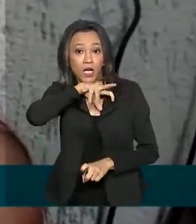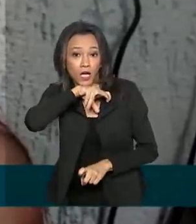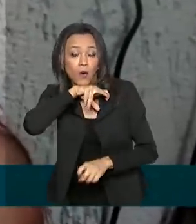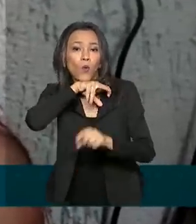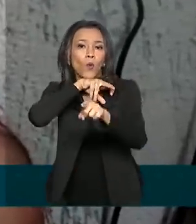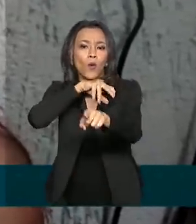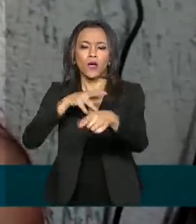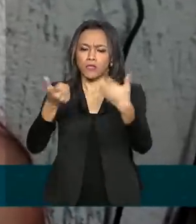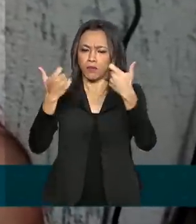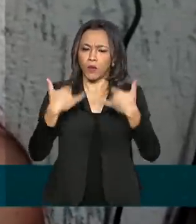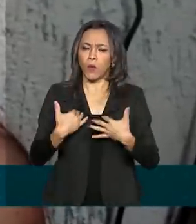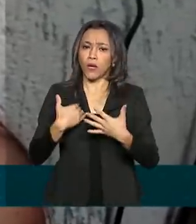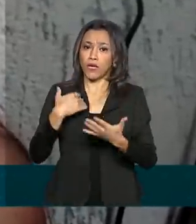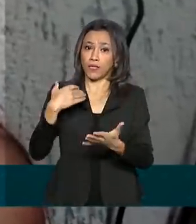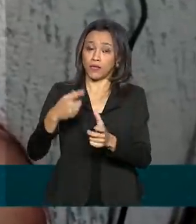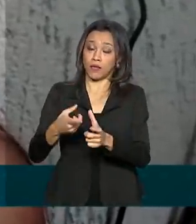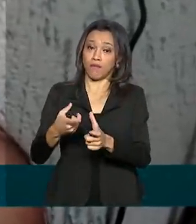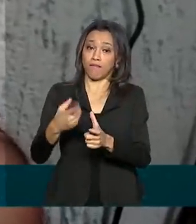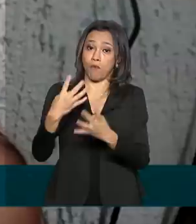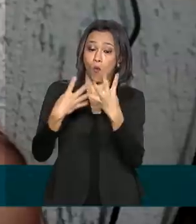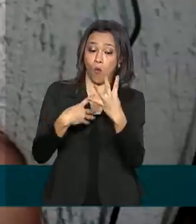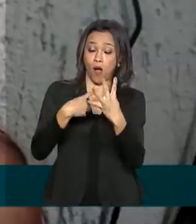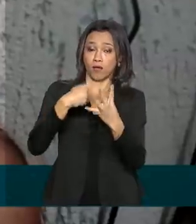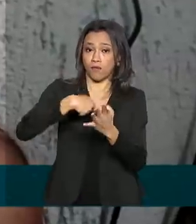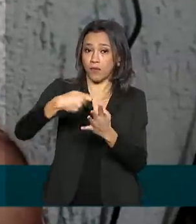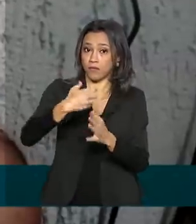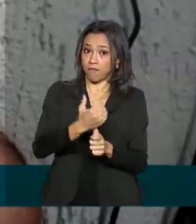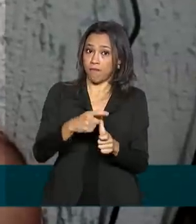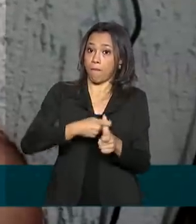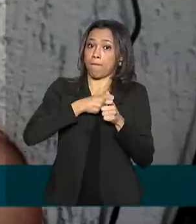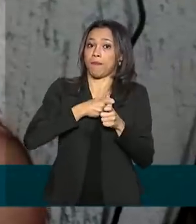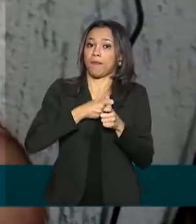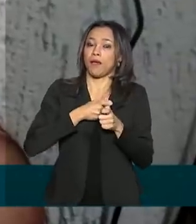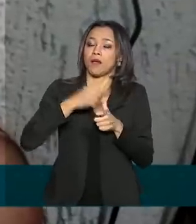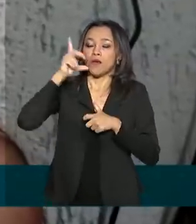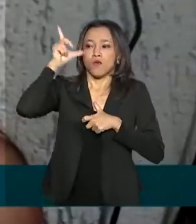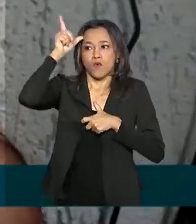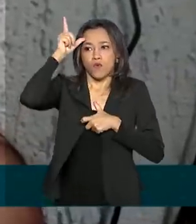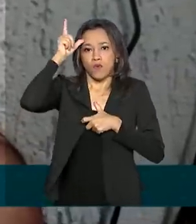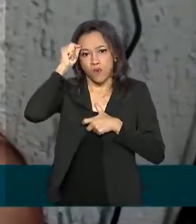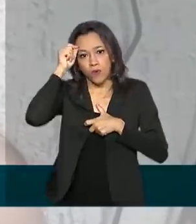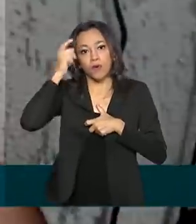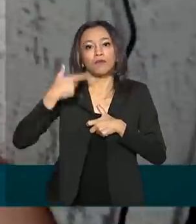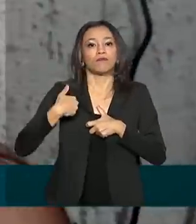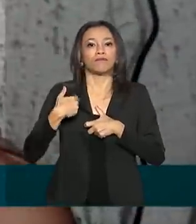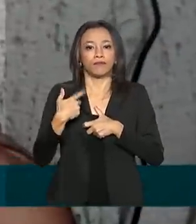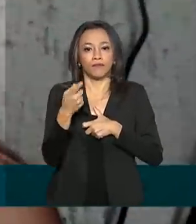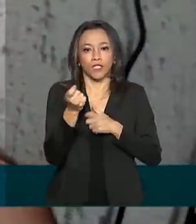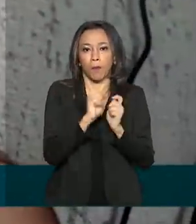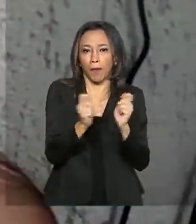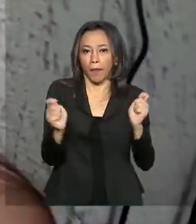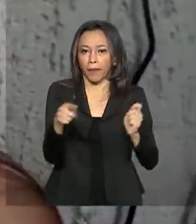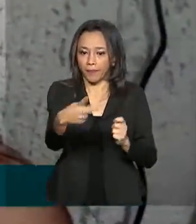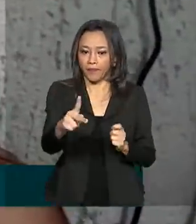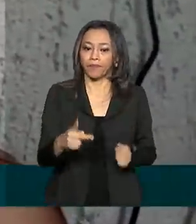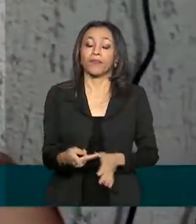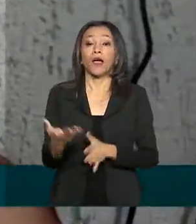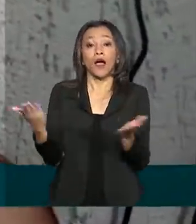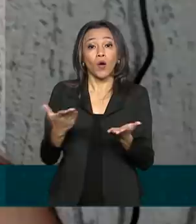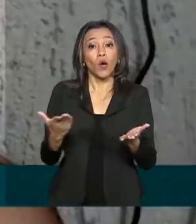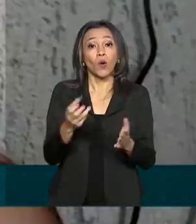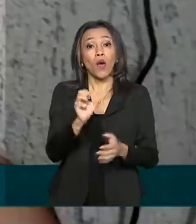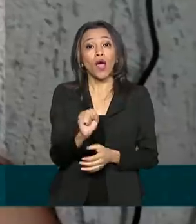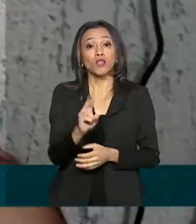a pausa de quatro meses no pagamento das parcelas do FIES representa um alívio nas contas. Com a suspensão do FIES